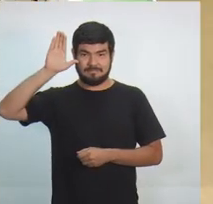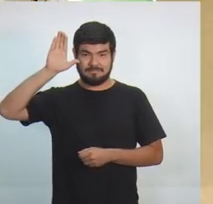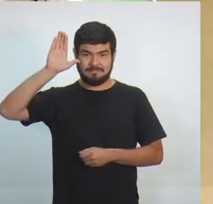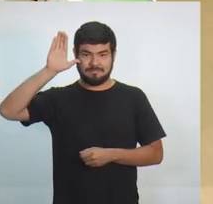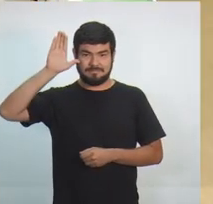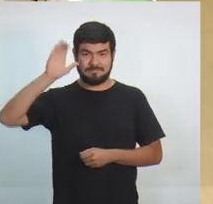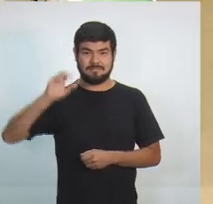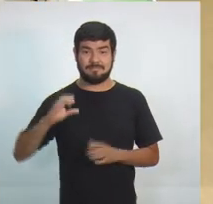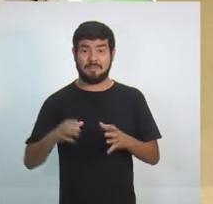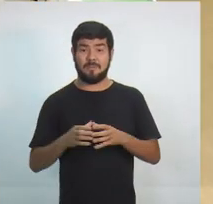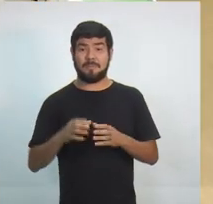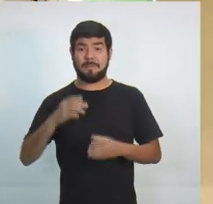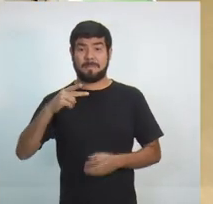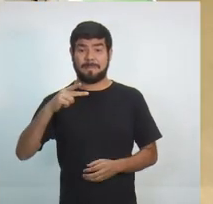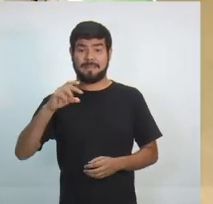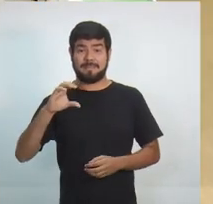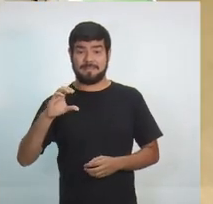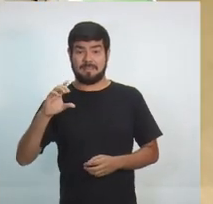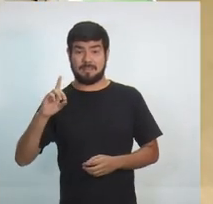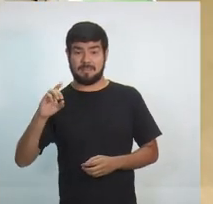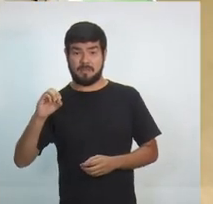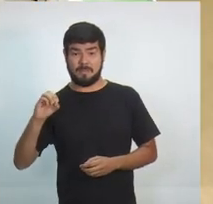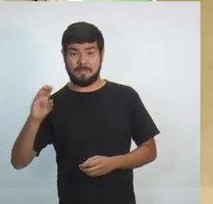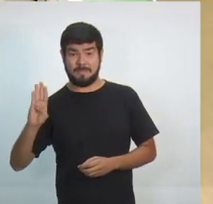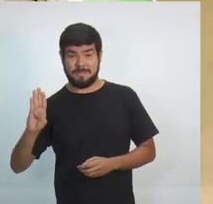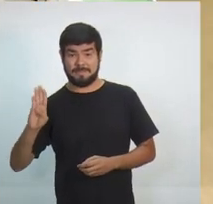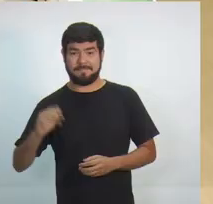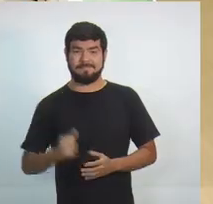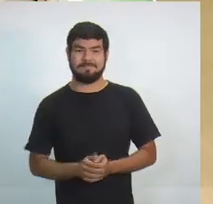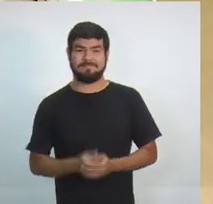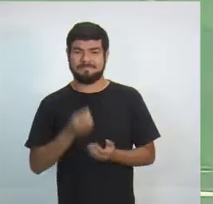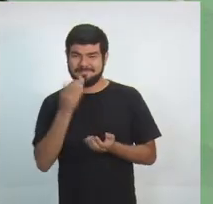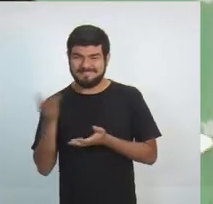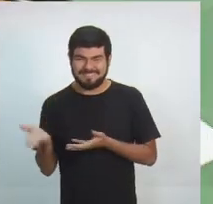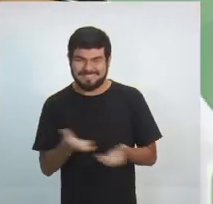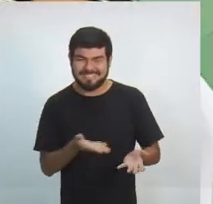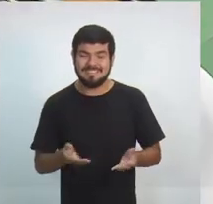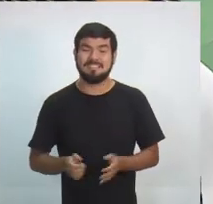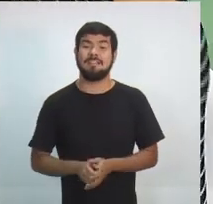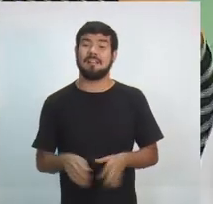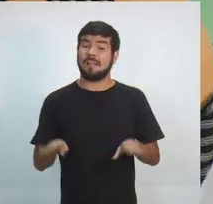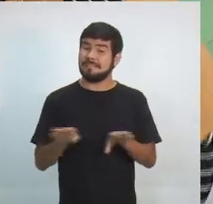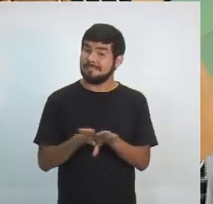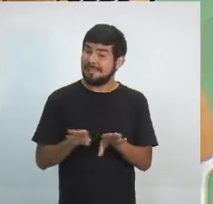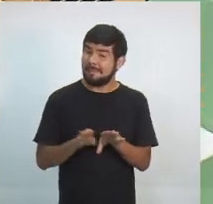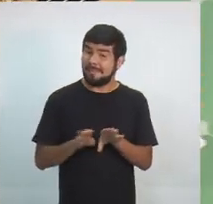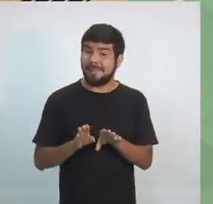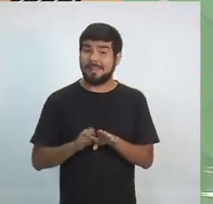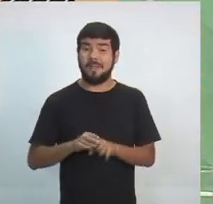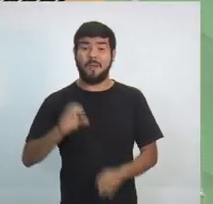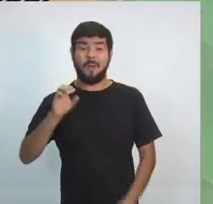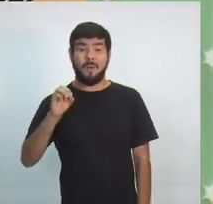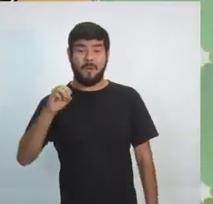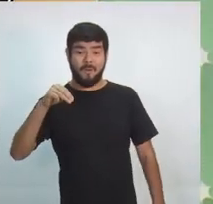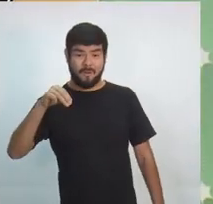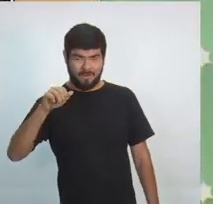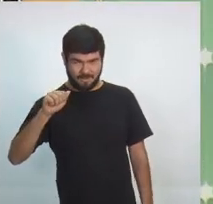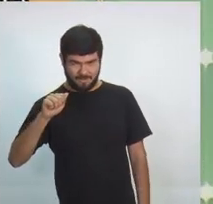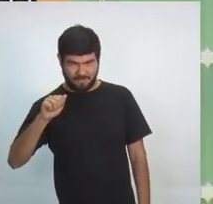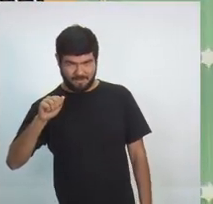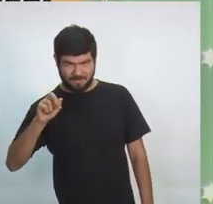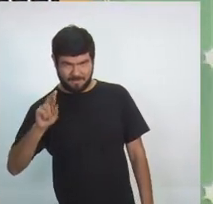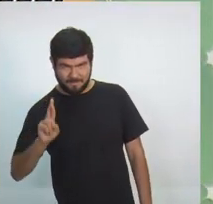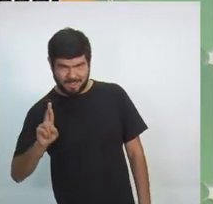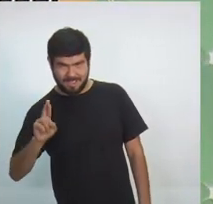Seja muito bem-vinda. Bom dia, Márcia. Fique à vontade. Prazer é nosso. E também recebemos o candidato Omar Aziz, do PSD.